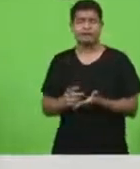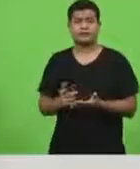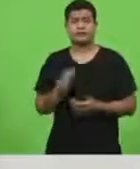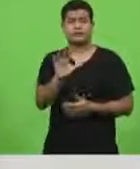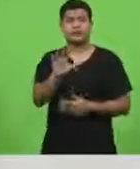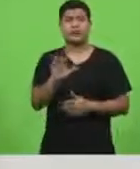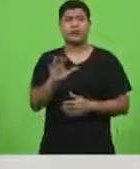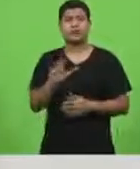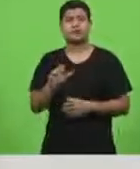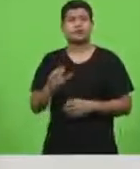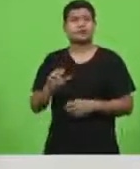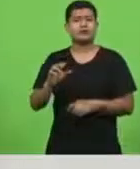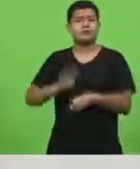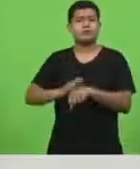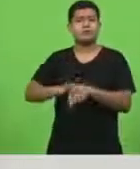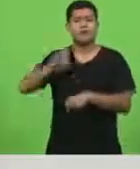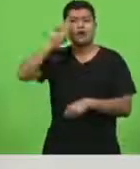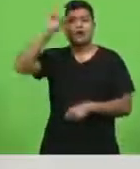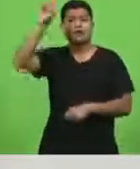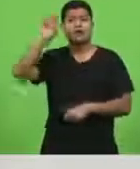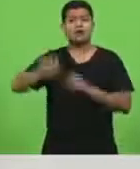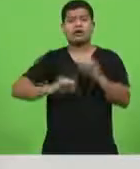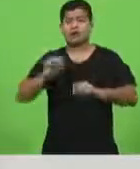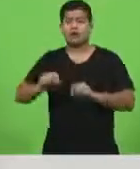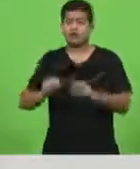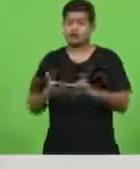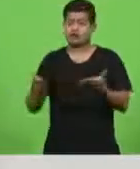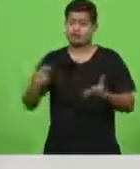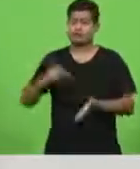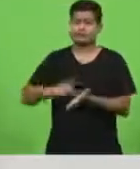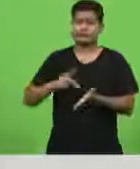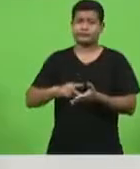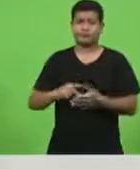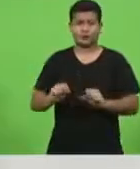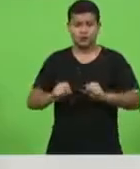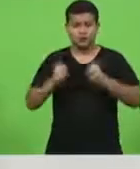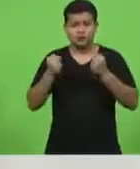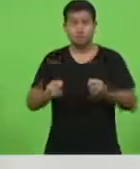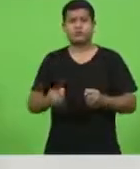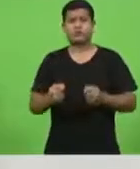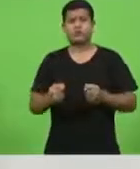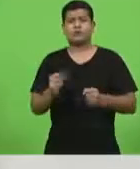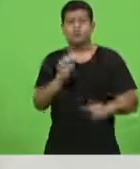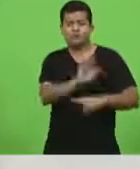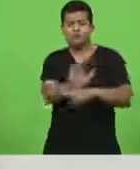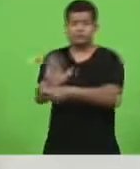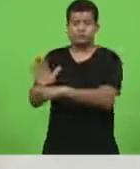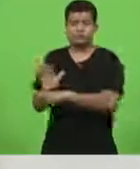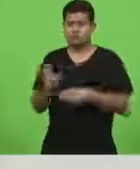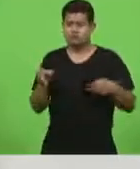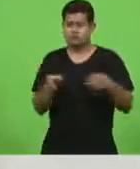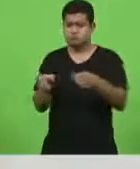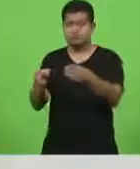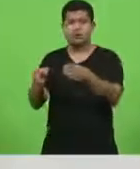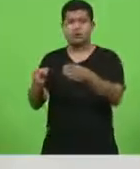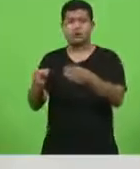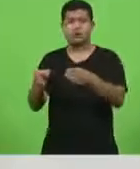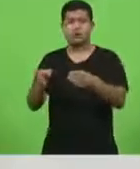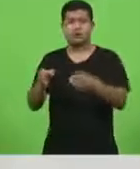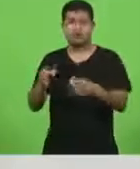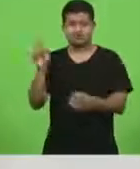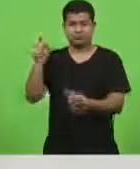tem mas é verdade que está sendo feito o melhor possível nesse caminho e como catarinense eu quero aqui